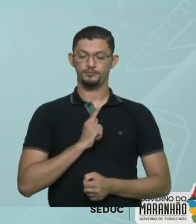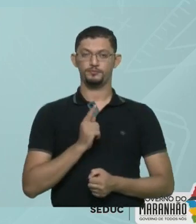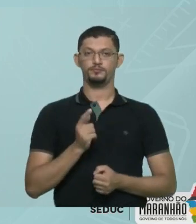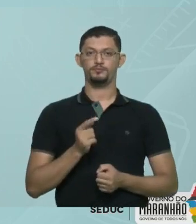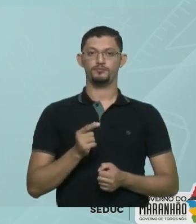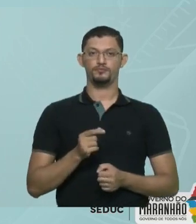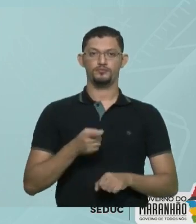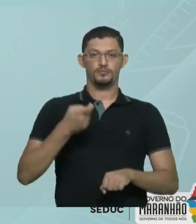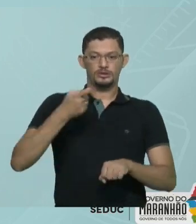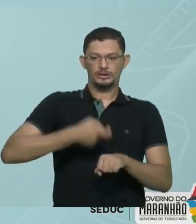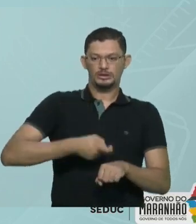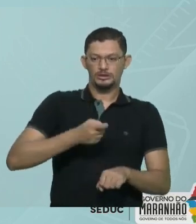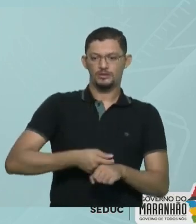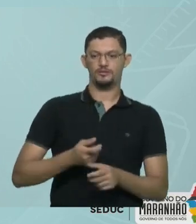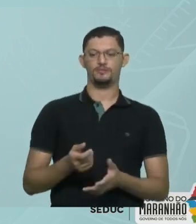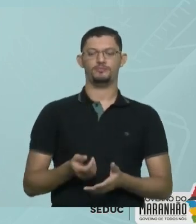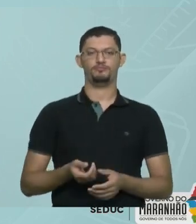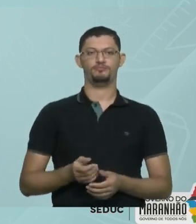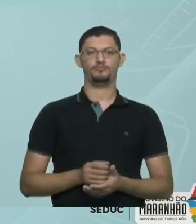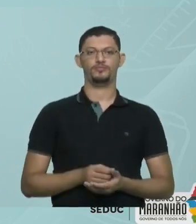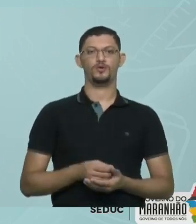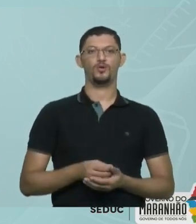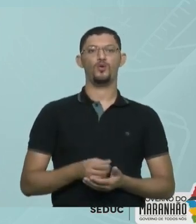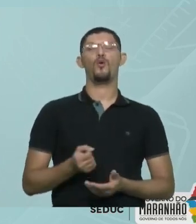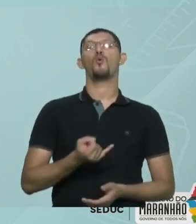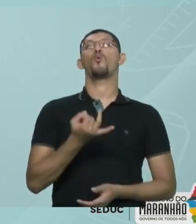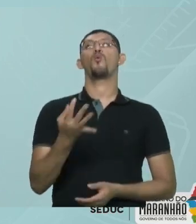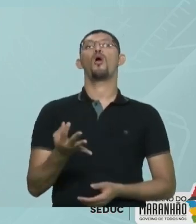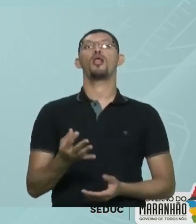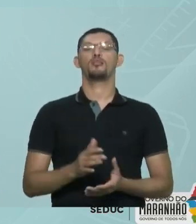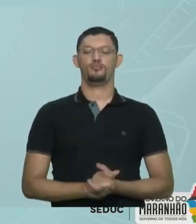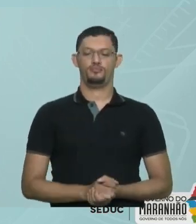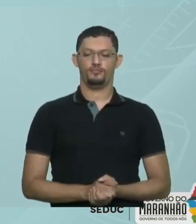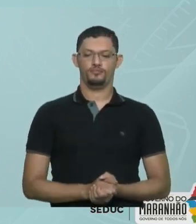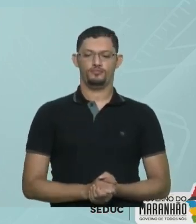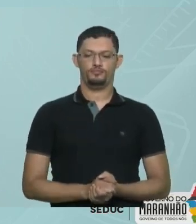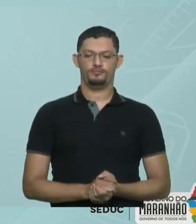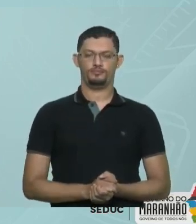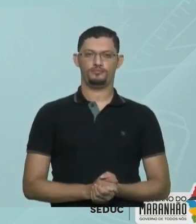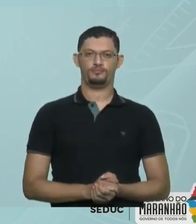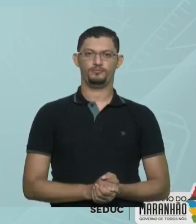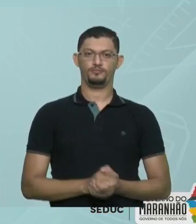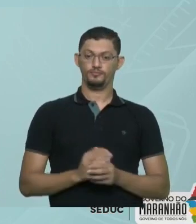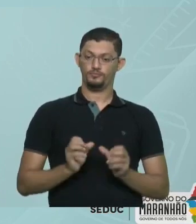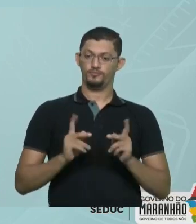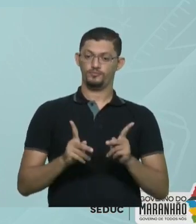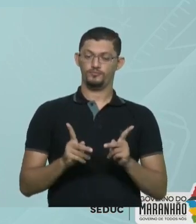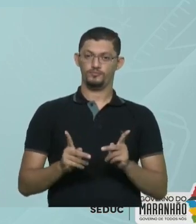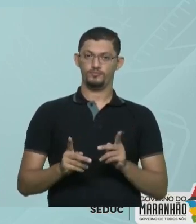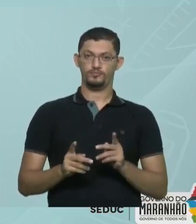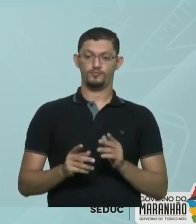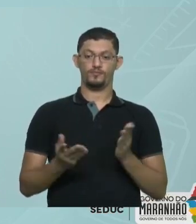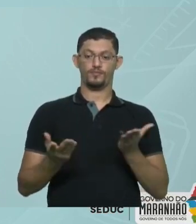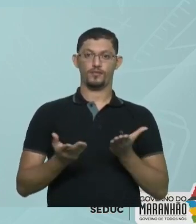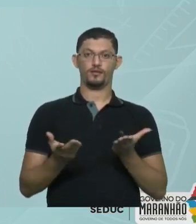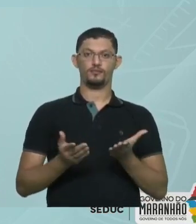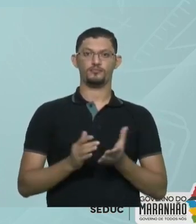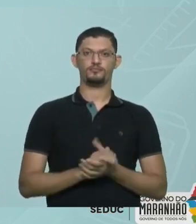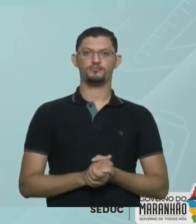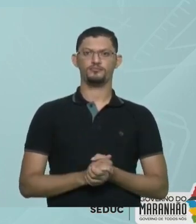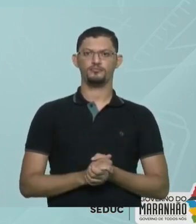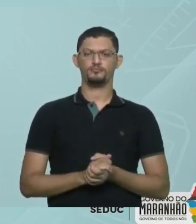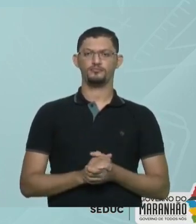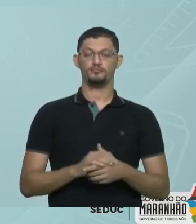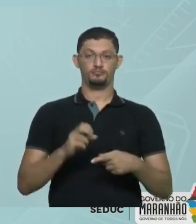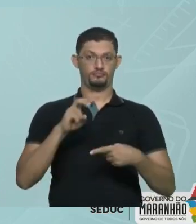fase sólida Uma fase que vai precipitar Ele quer saber quanto é Ok? Então Qual é a regra que nós vamos fazer aqui? Ele não está me